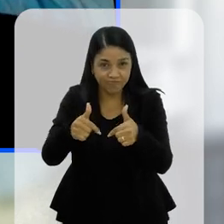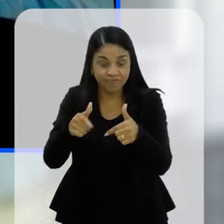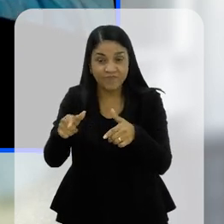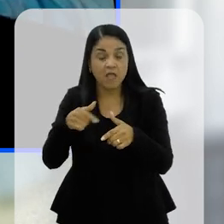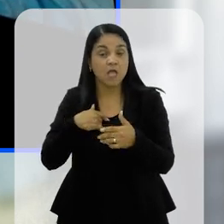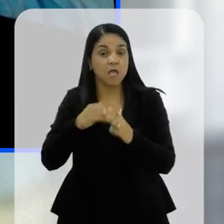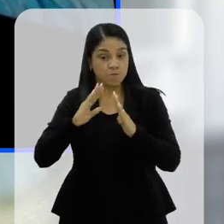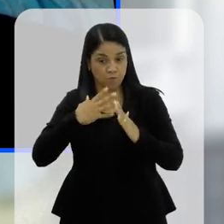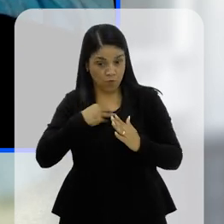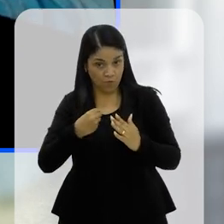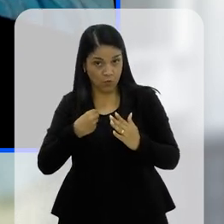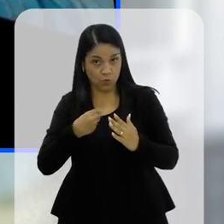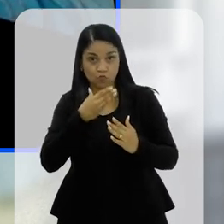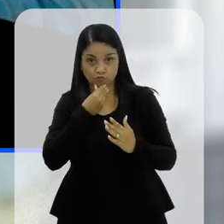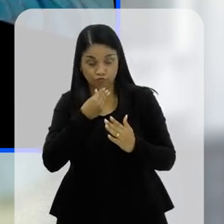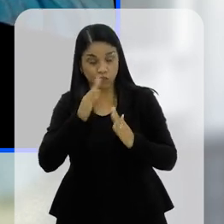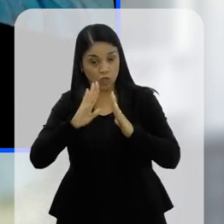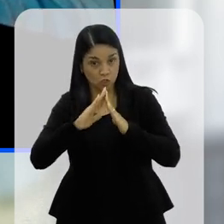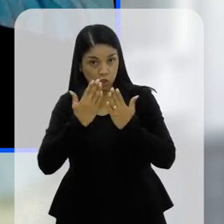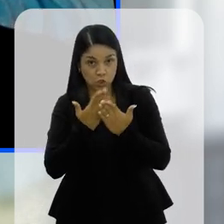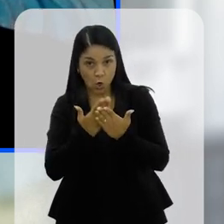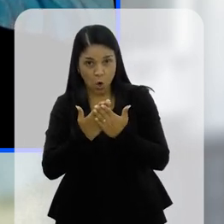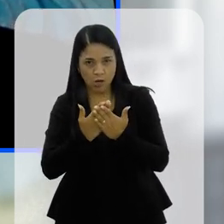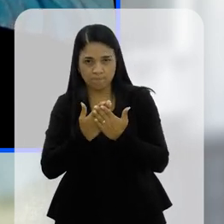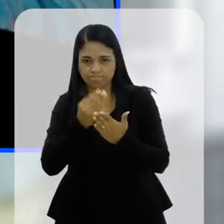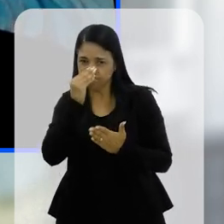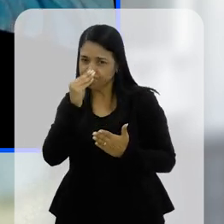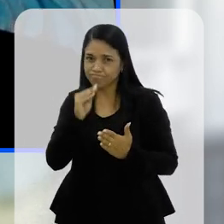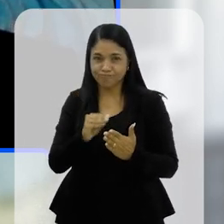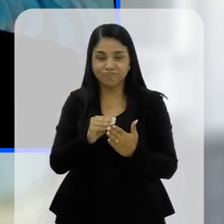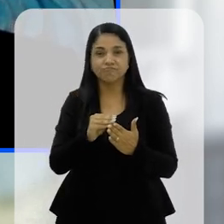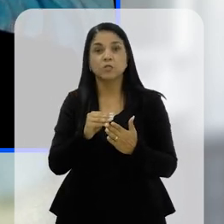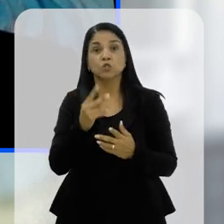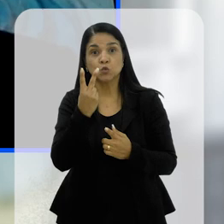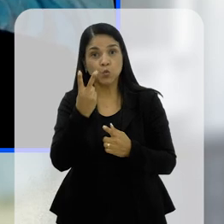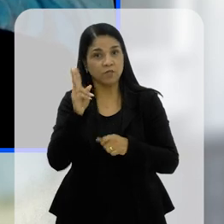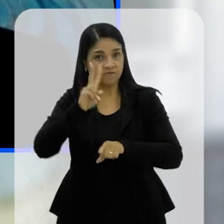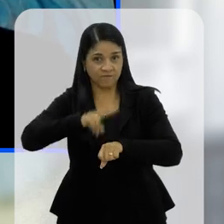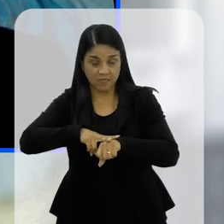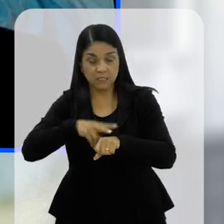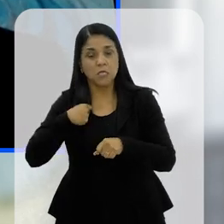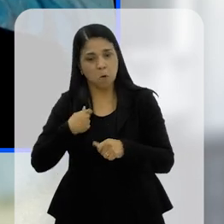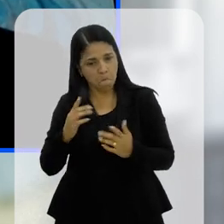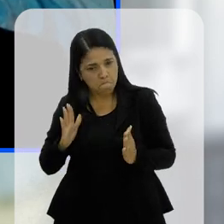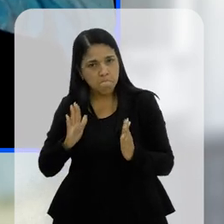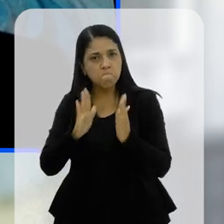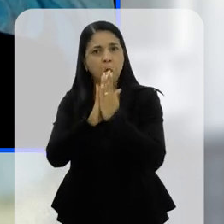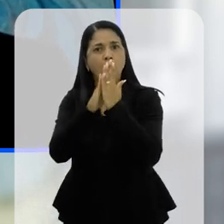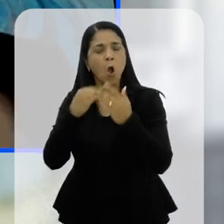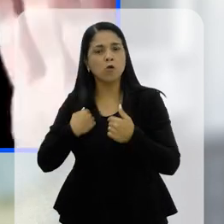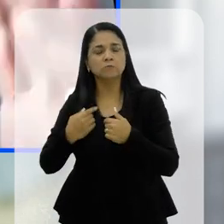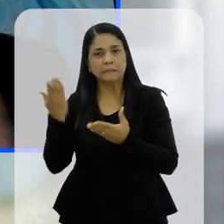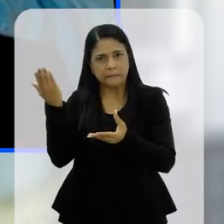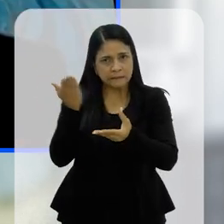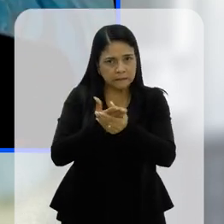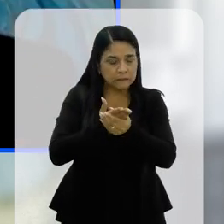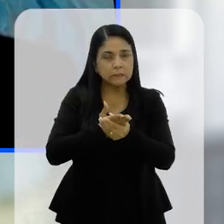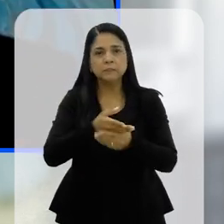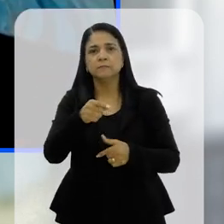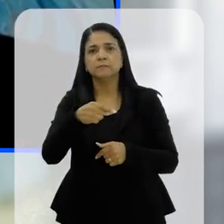filho, a escola tentou rejeitar o meu filho por duas vezes e a gente teve que ir para o embate e graças a Deus isso,